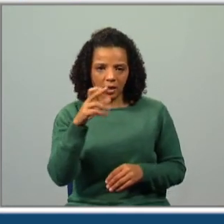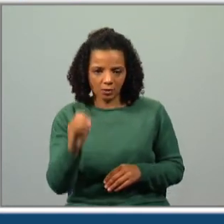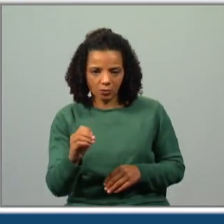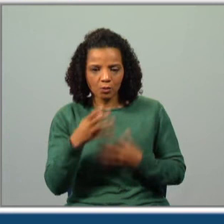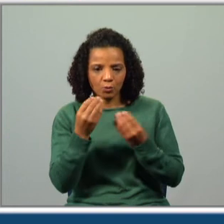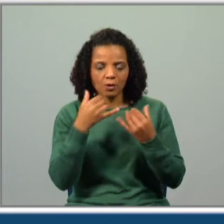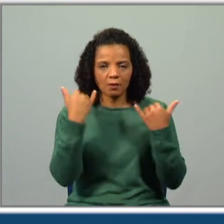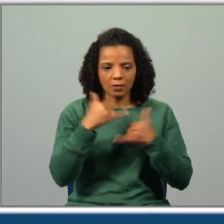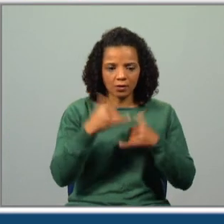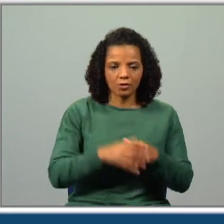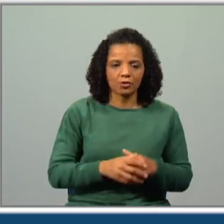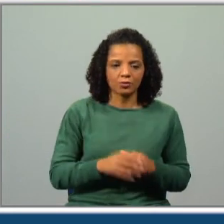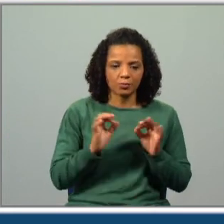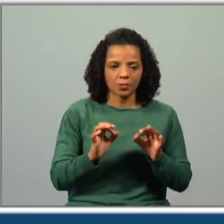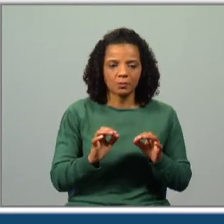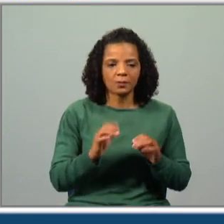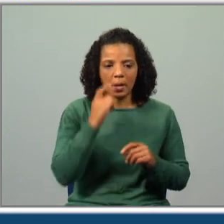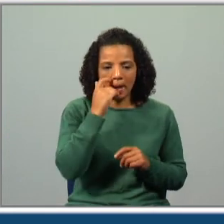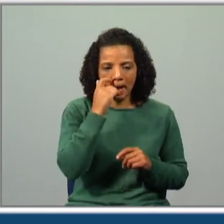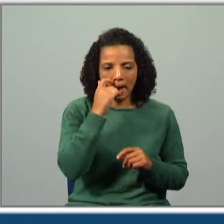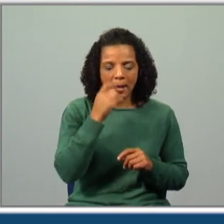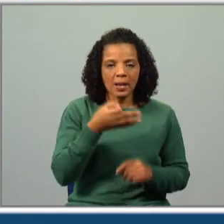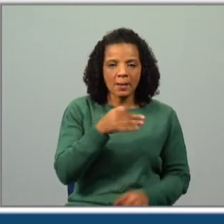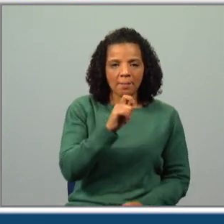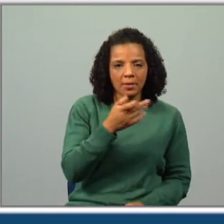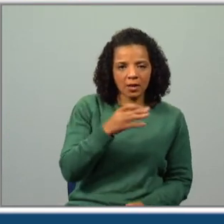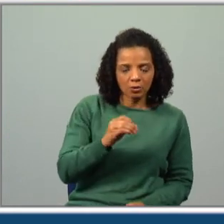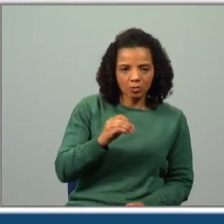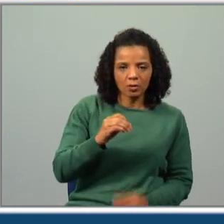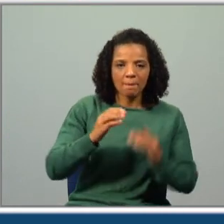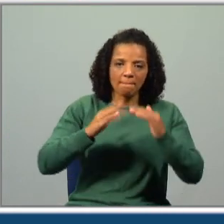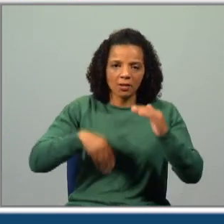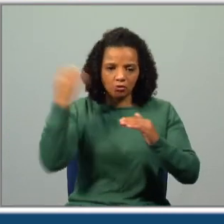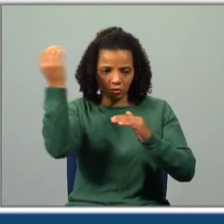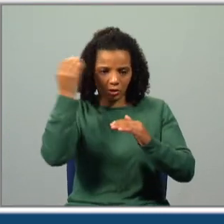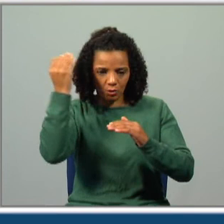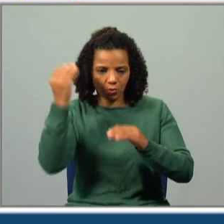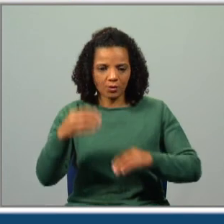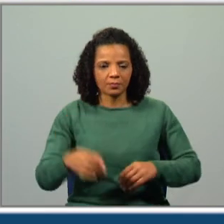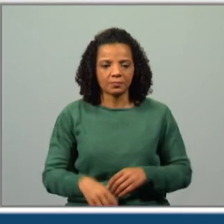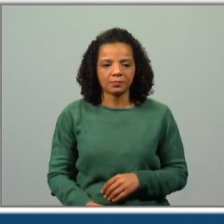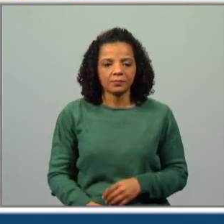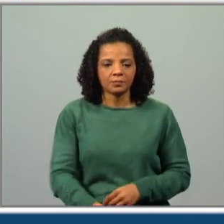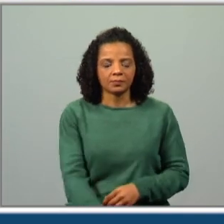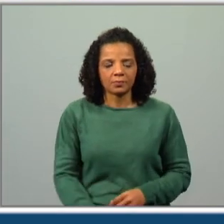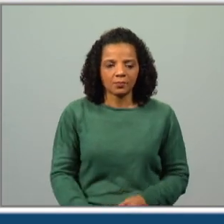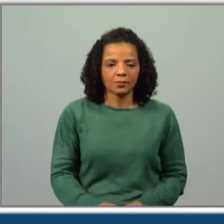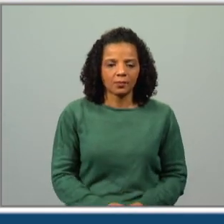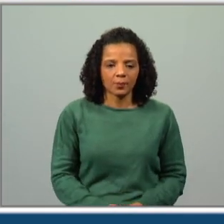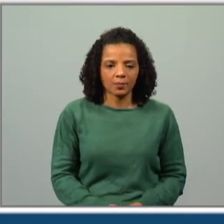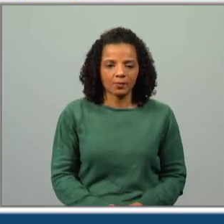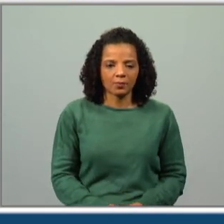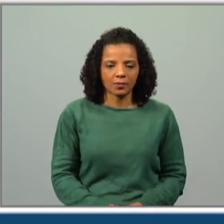Superlativo absoluto analítico. Pedro era o menos sonhador. O superlativo relativo de inferioridade.